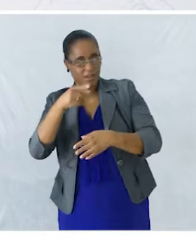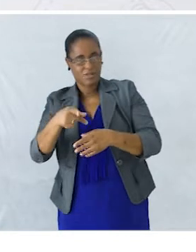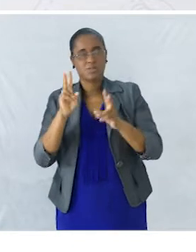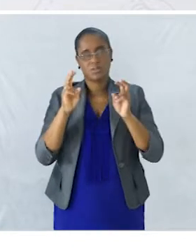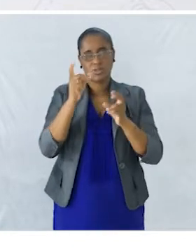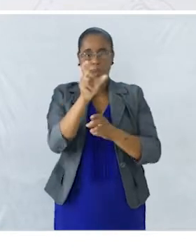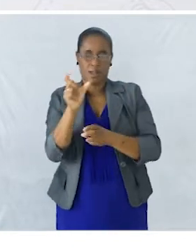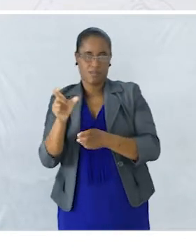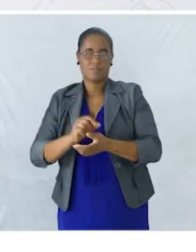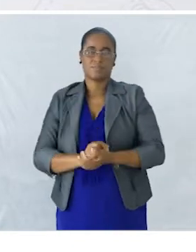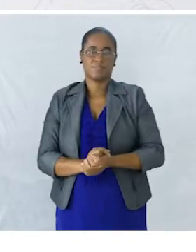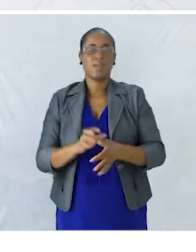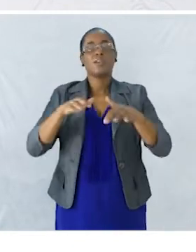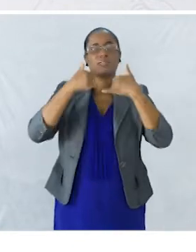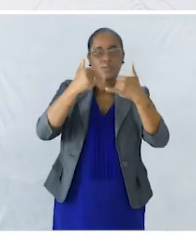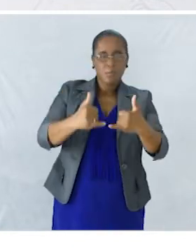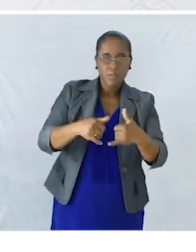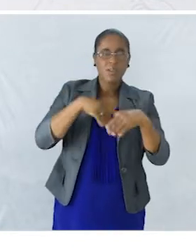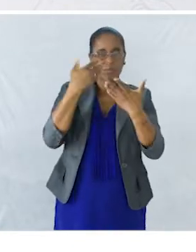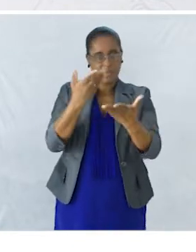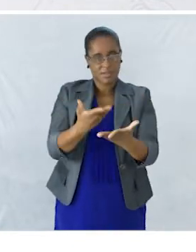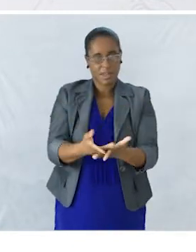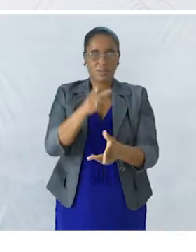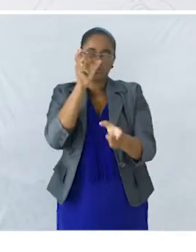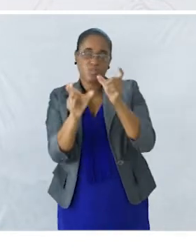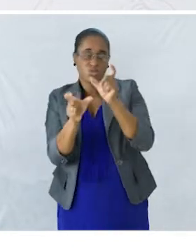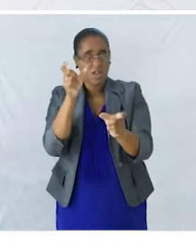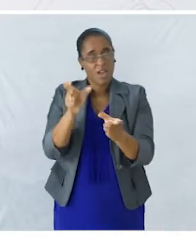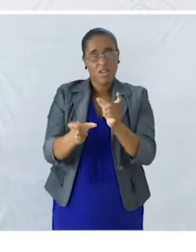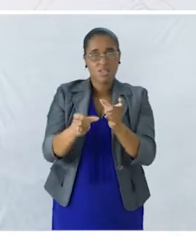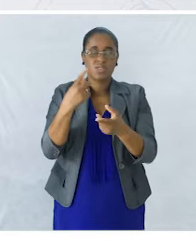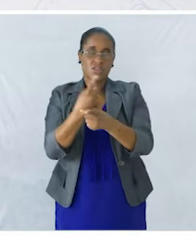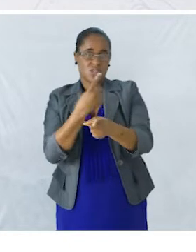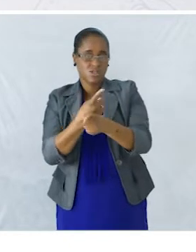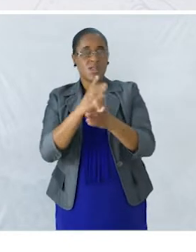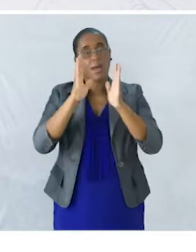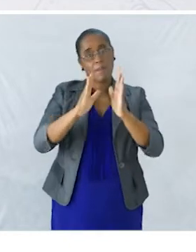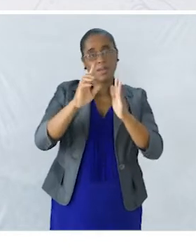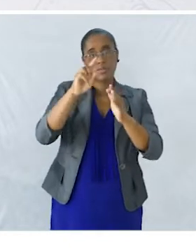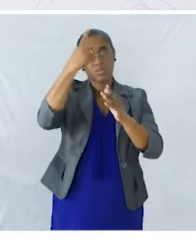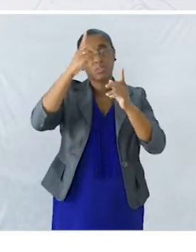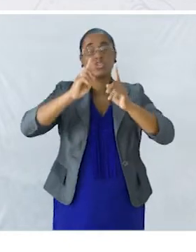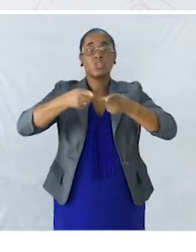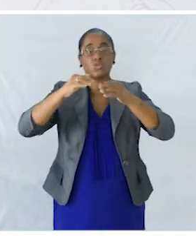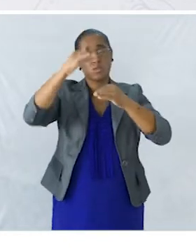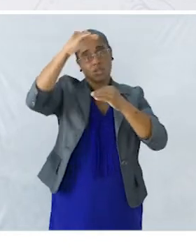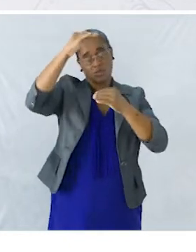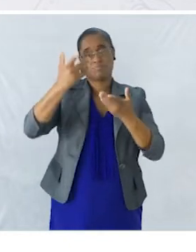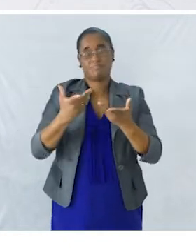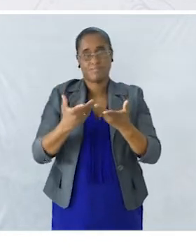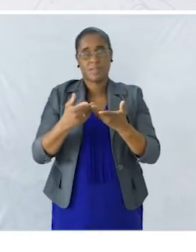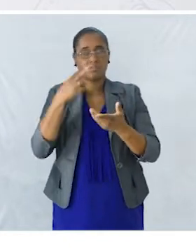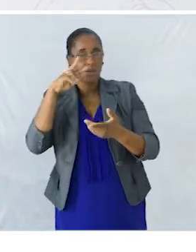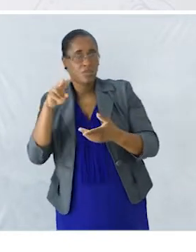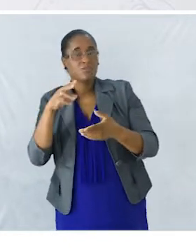ver Se apresentaram As personagens E as suas características Na parte introdutória Como já vimos O texto narrativo